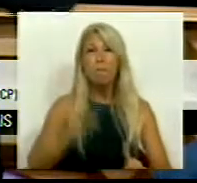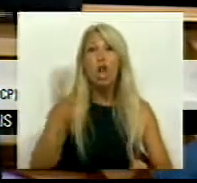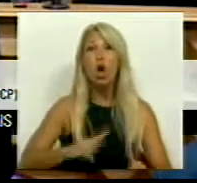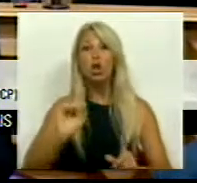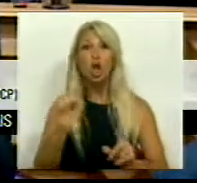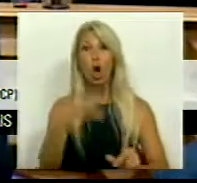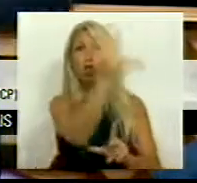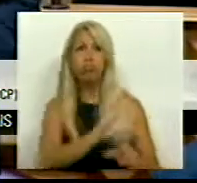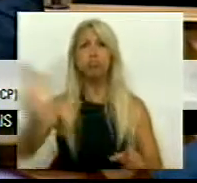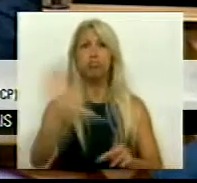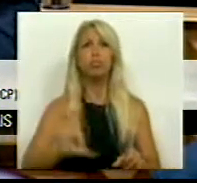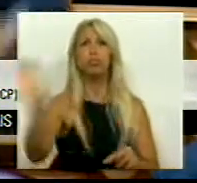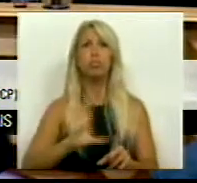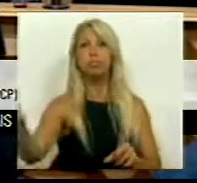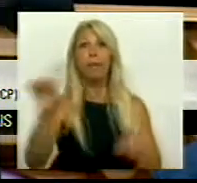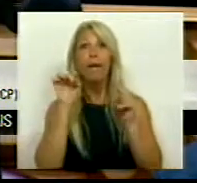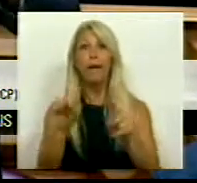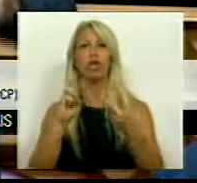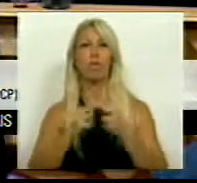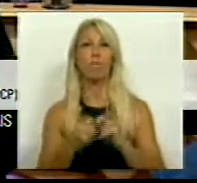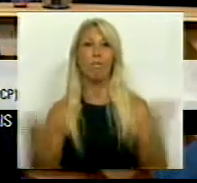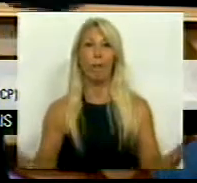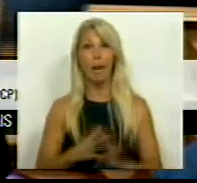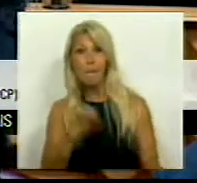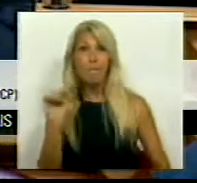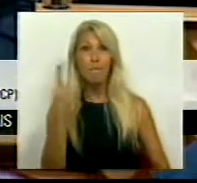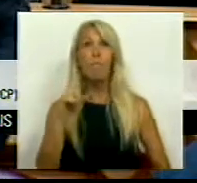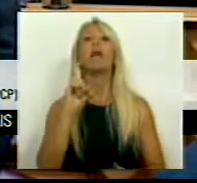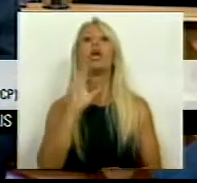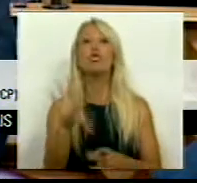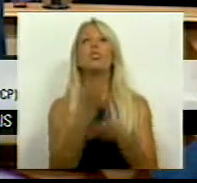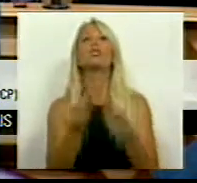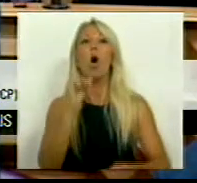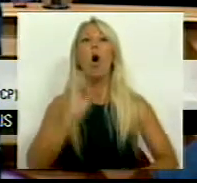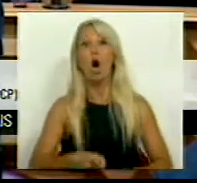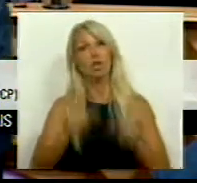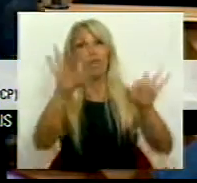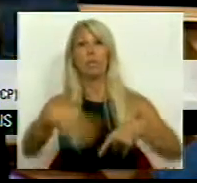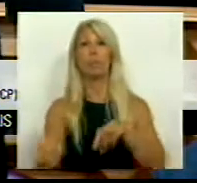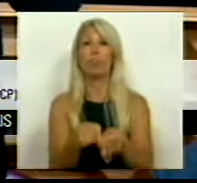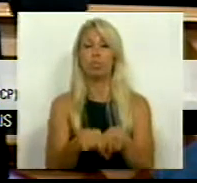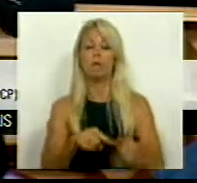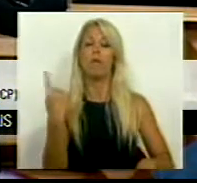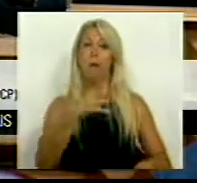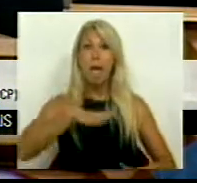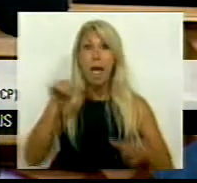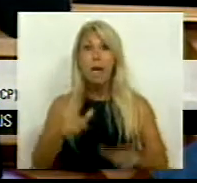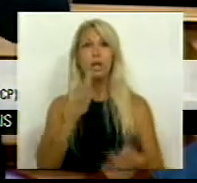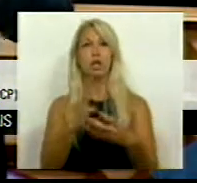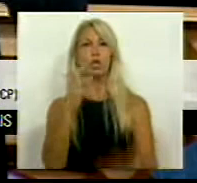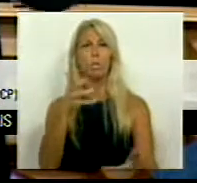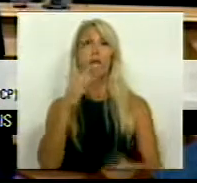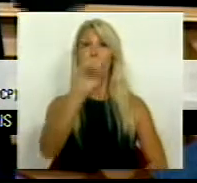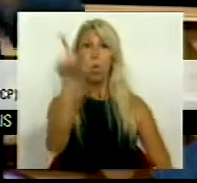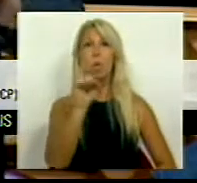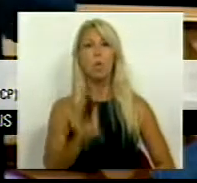euros. É este o problema, Sr. Deputado. E a primeira solução é acabar com esta política. Nós queremos aqui sublinhar que há uma